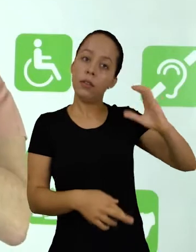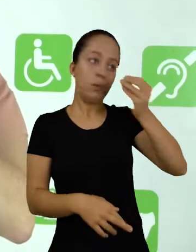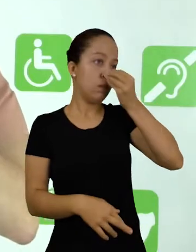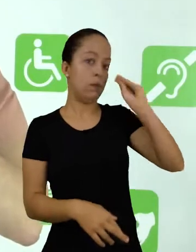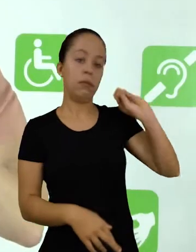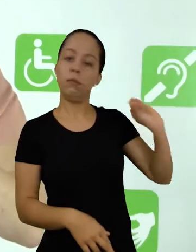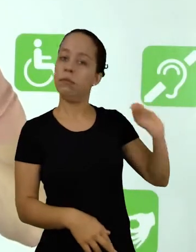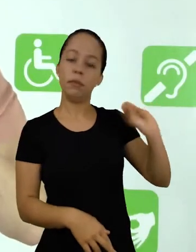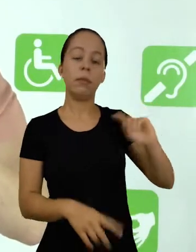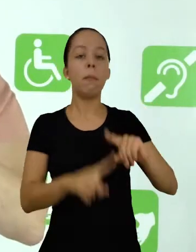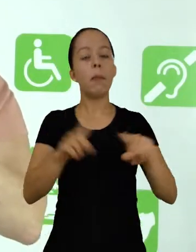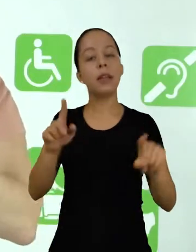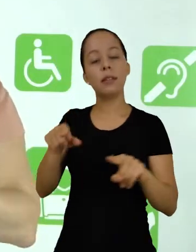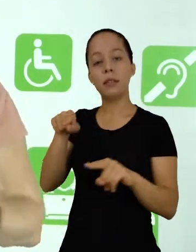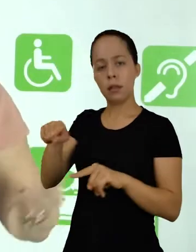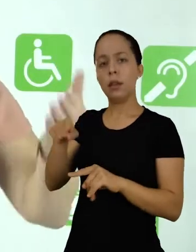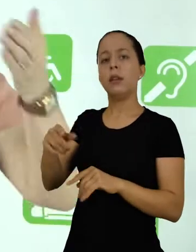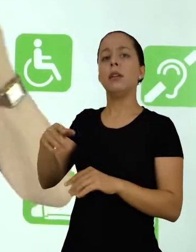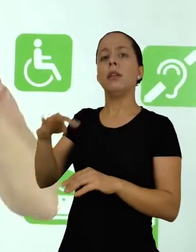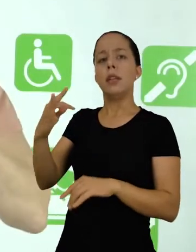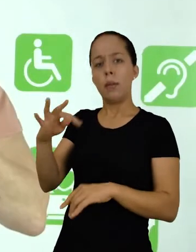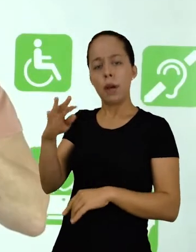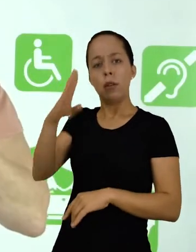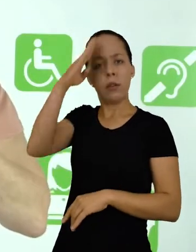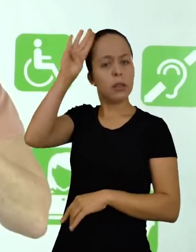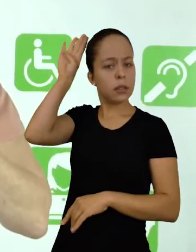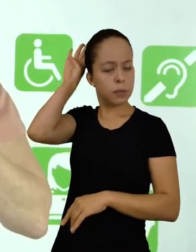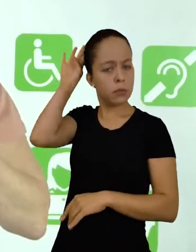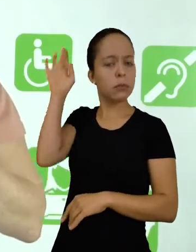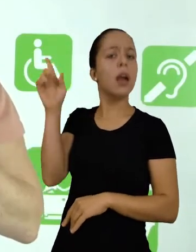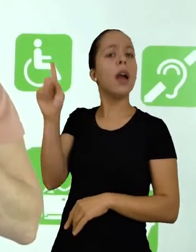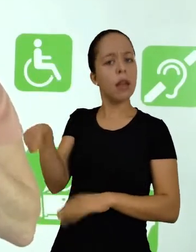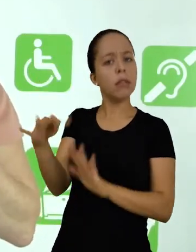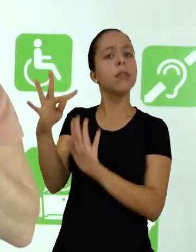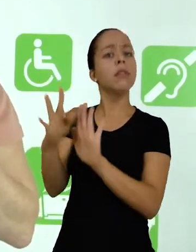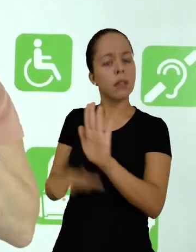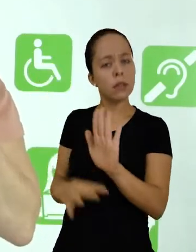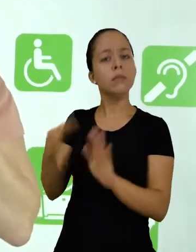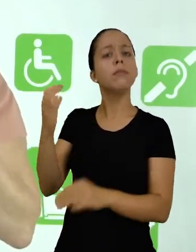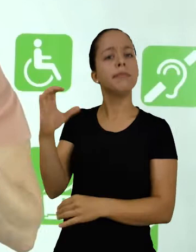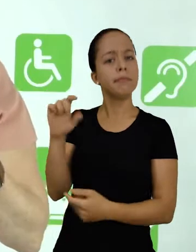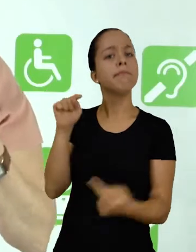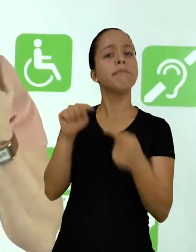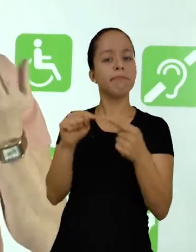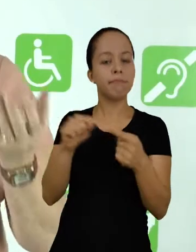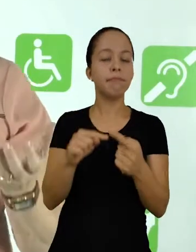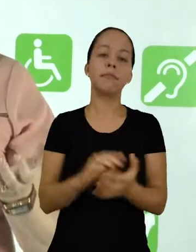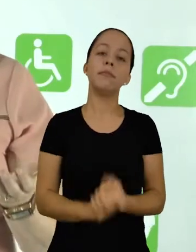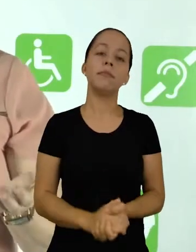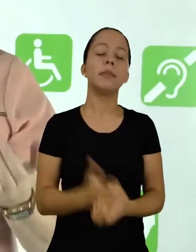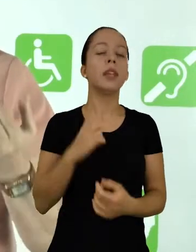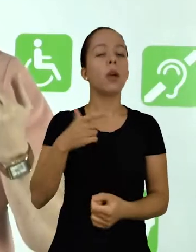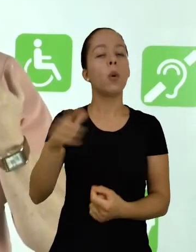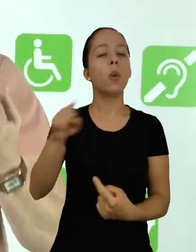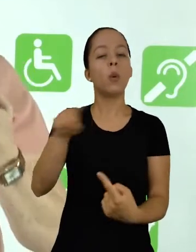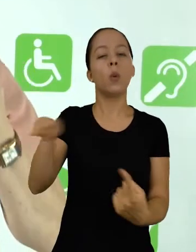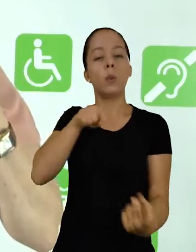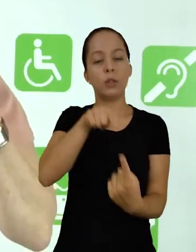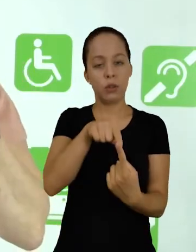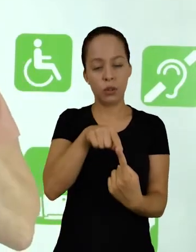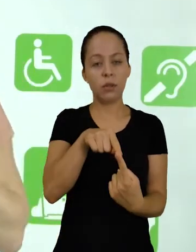ou seja, o trabalho acadêmico é um texto científico. Um outro objetivo